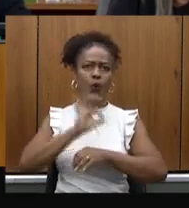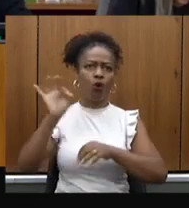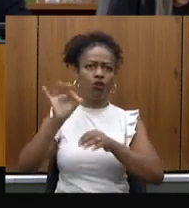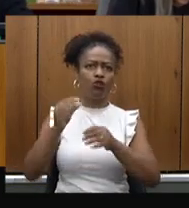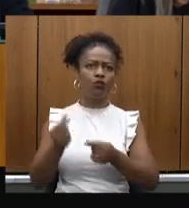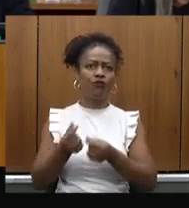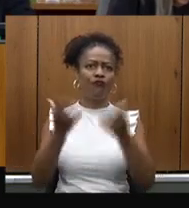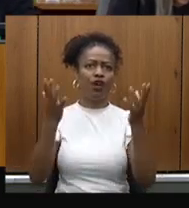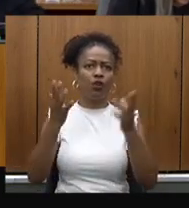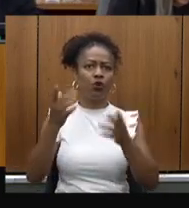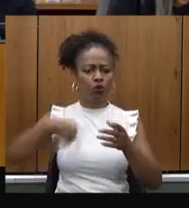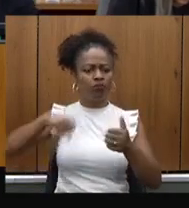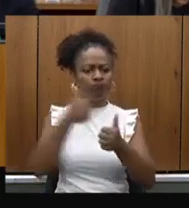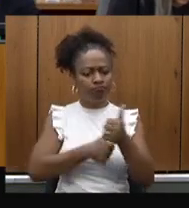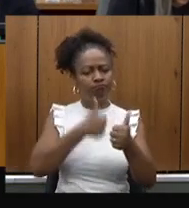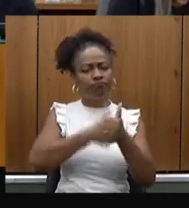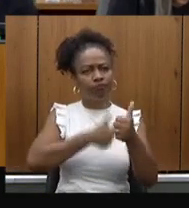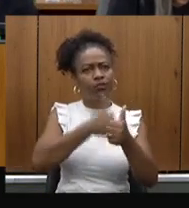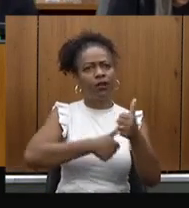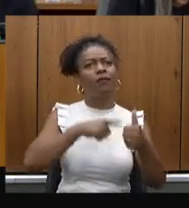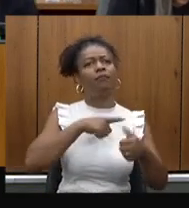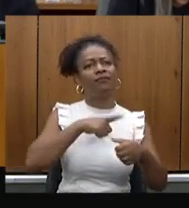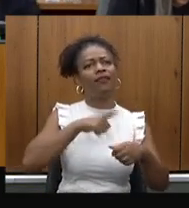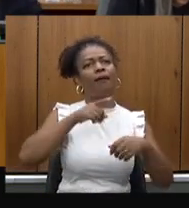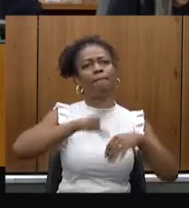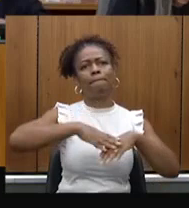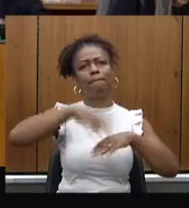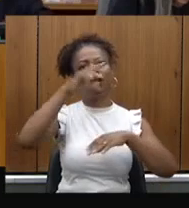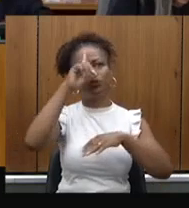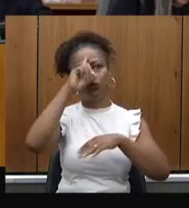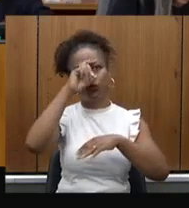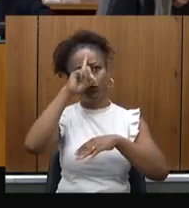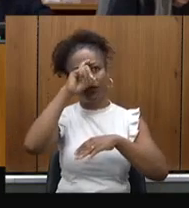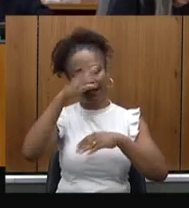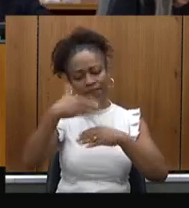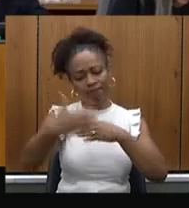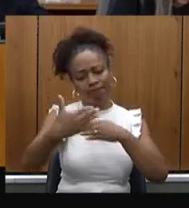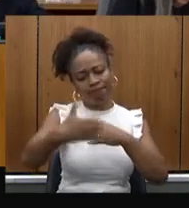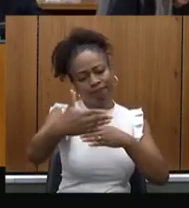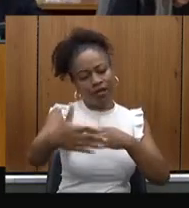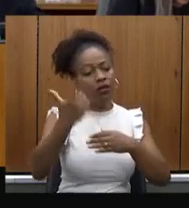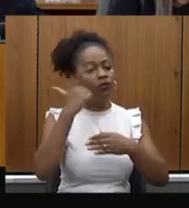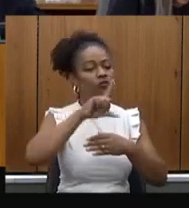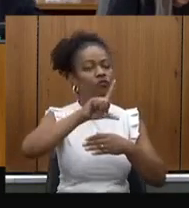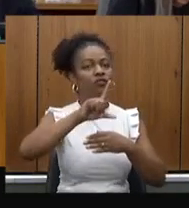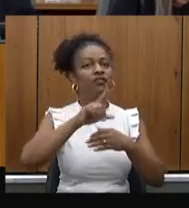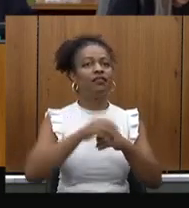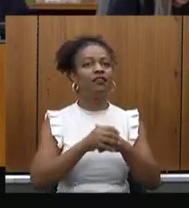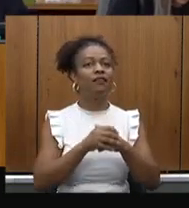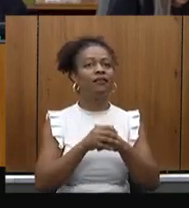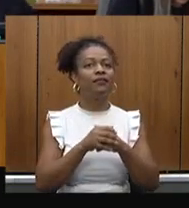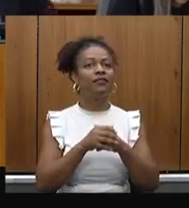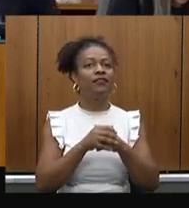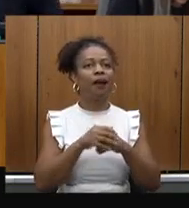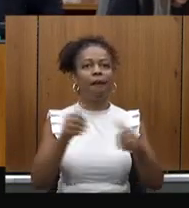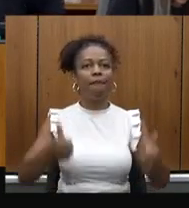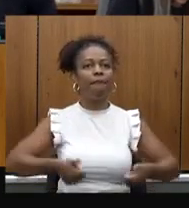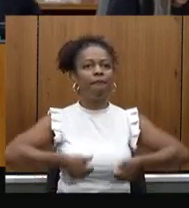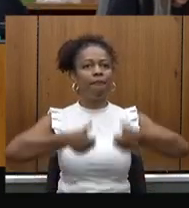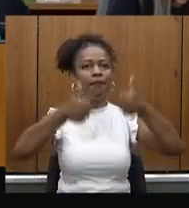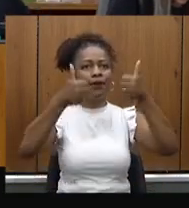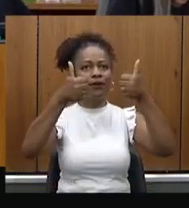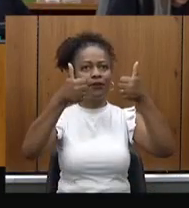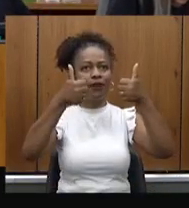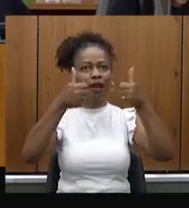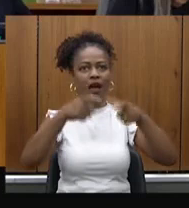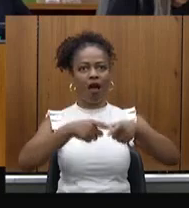mais hospitais aí nos próximos anos para que a gente consiga melhorar, aumentar o